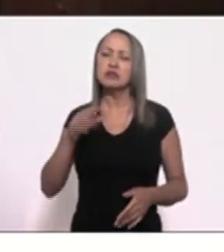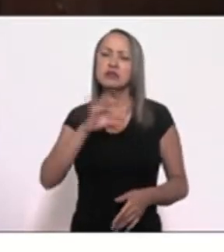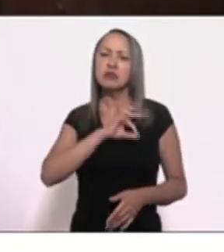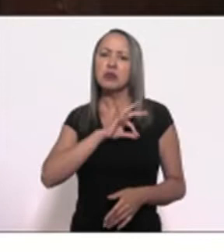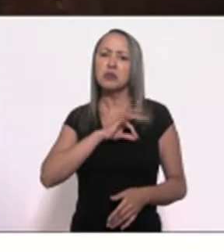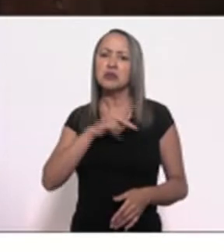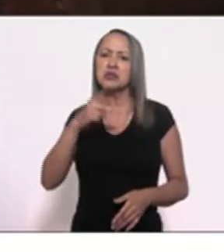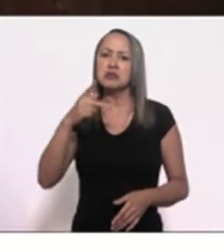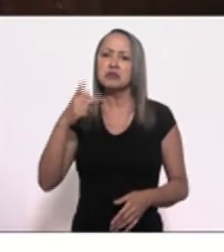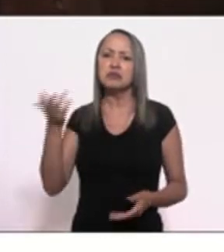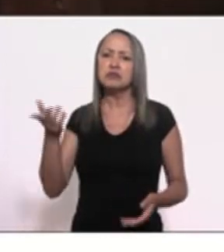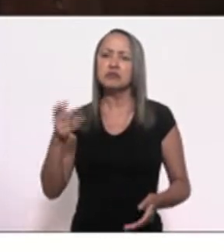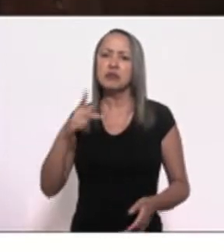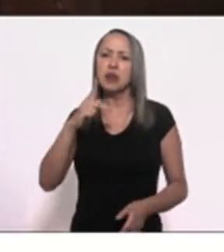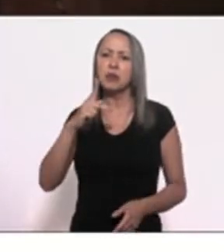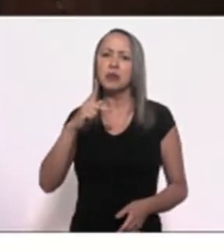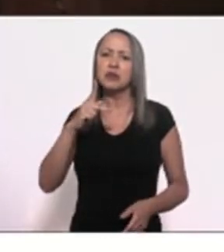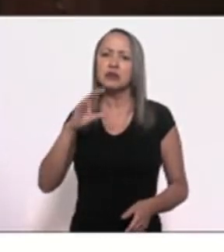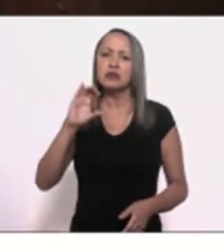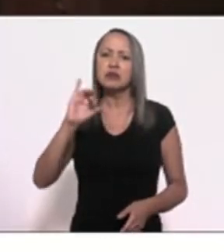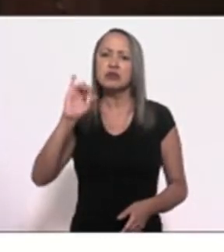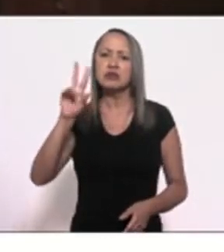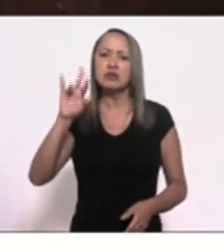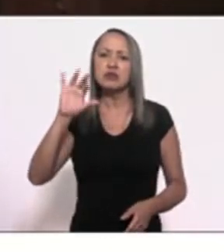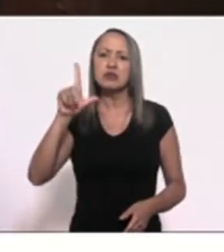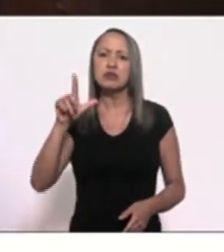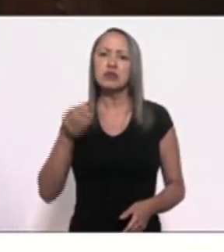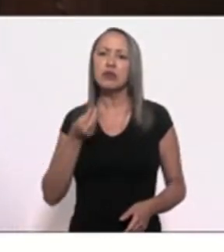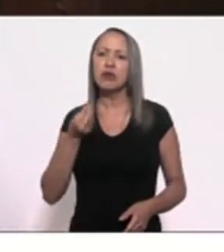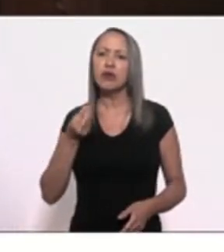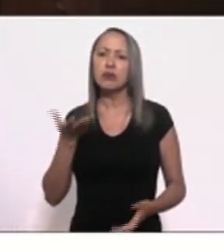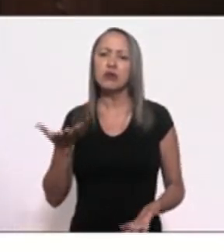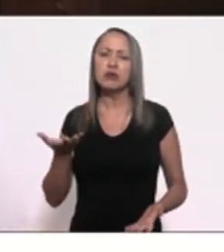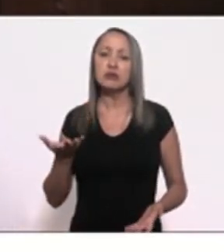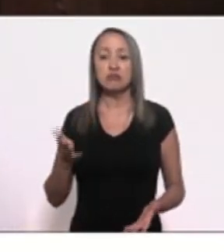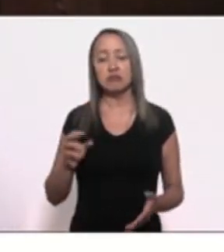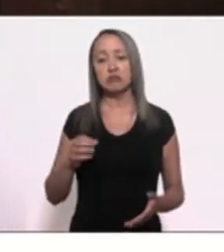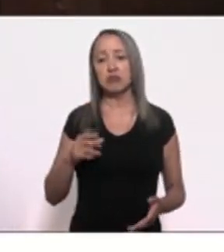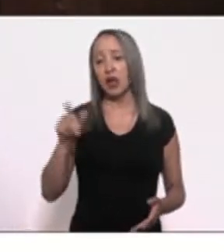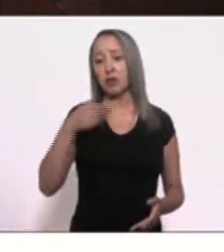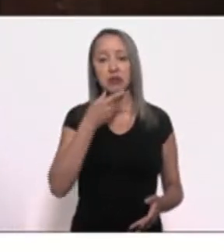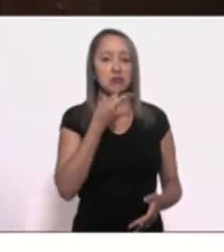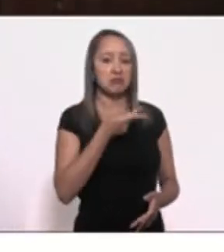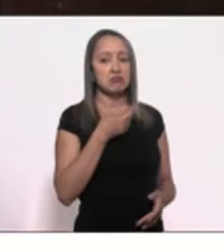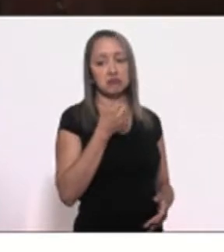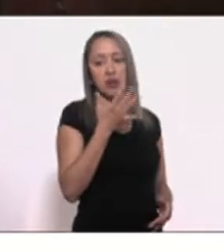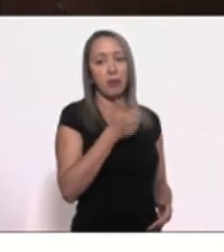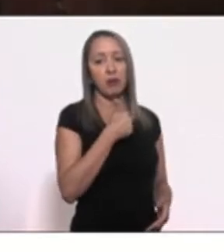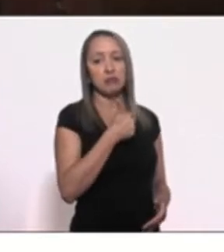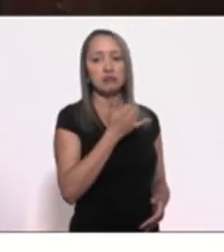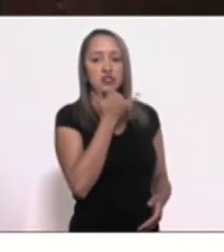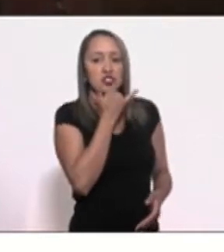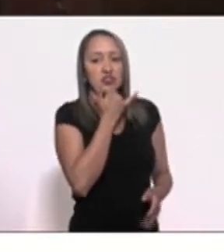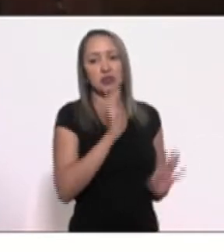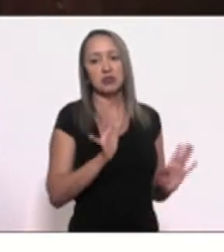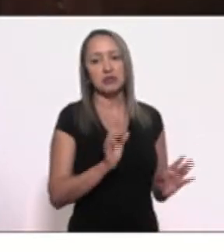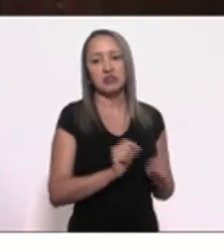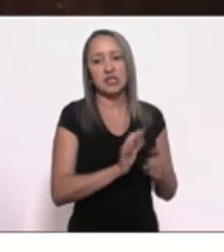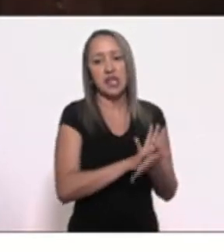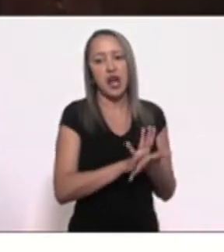o pessoal que está aqui é de educação. Aí ele olhou, ah é? Então tá bom, então, não desculpa, tenho mais nada para fazer aqui não.